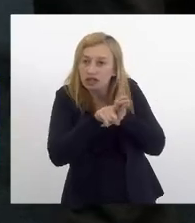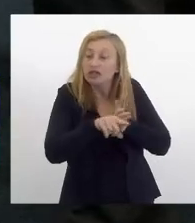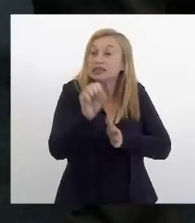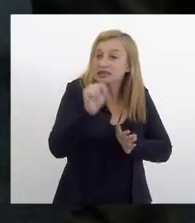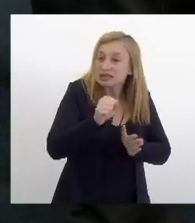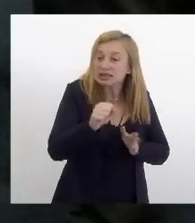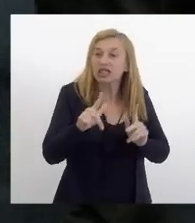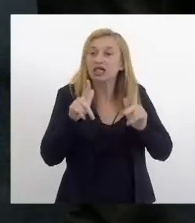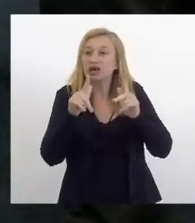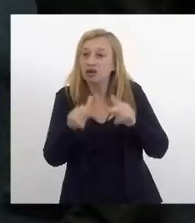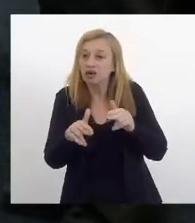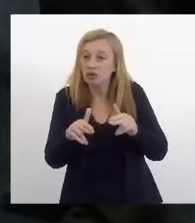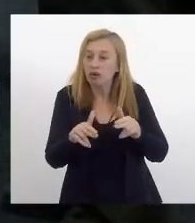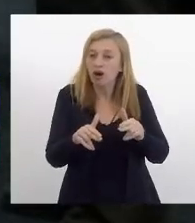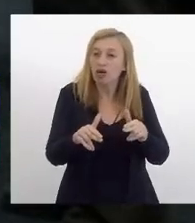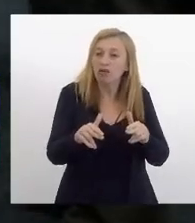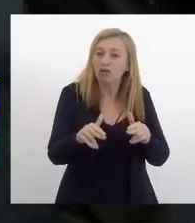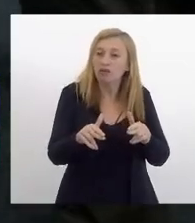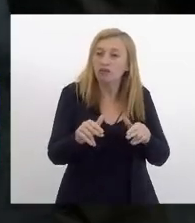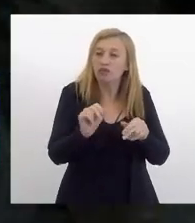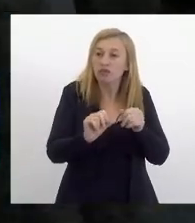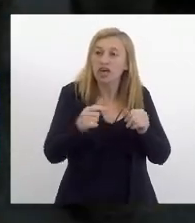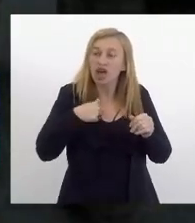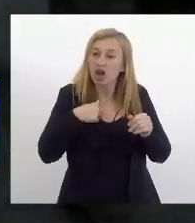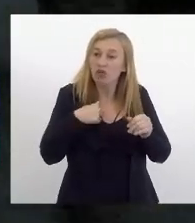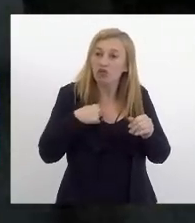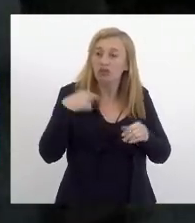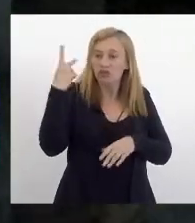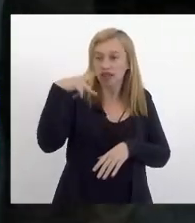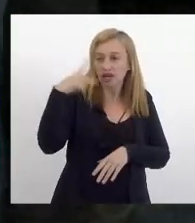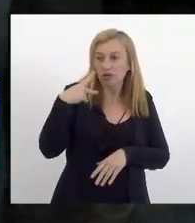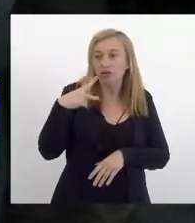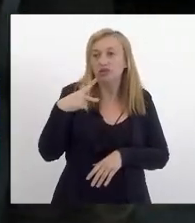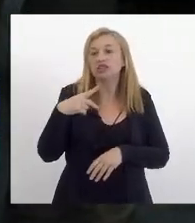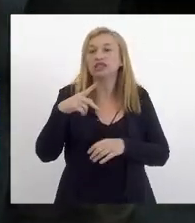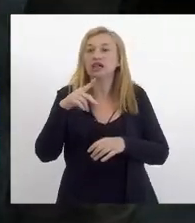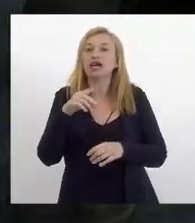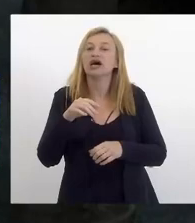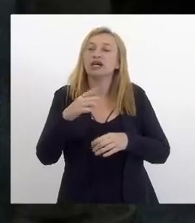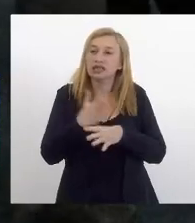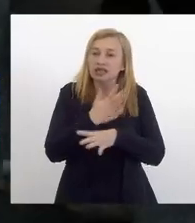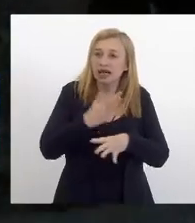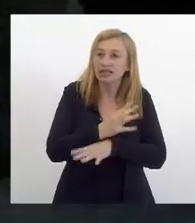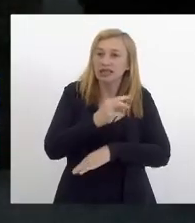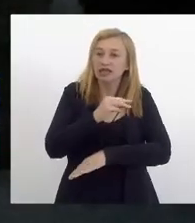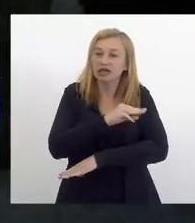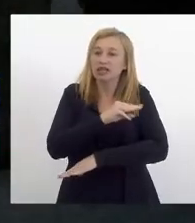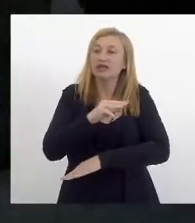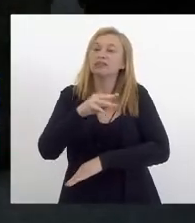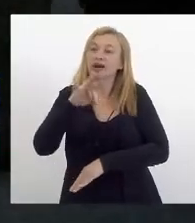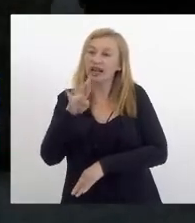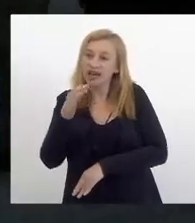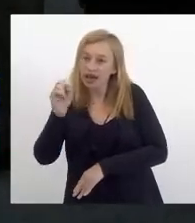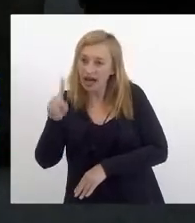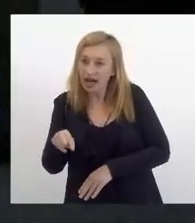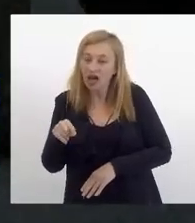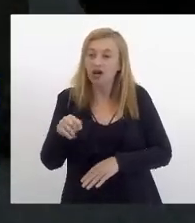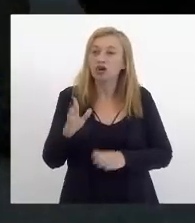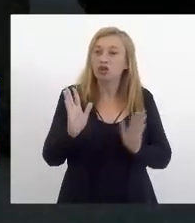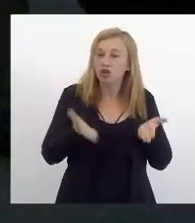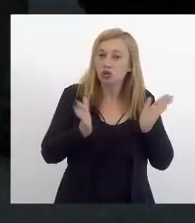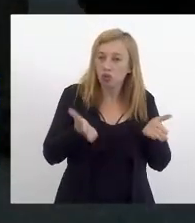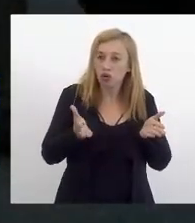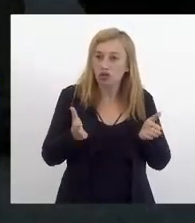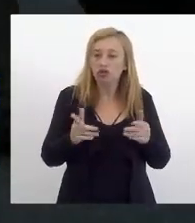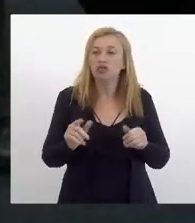assim como eu faço desde quando eu era vereador da cidade de Maricá e hoje estou chancelado pelo povo para fazer no estado